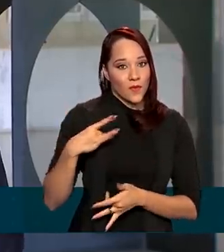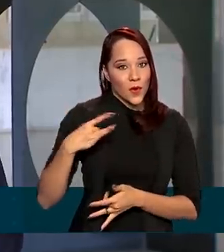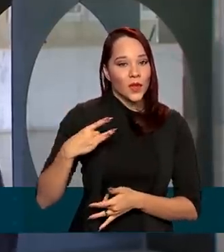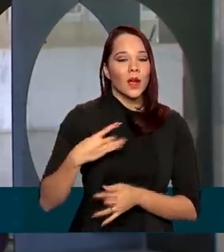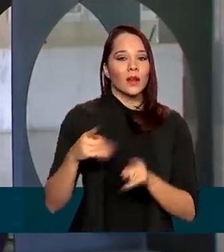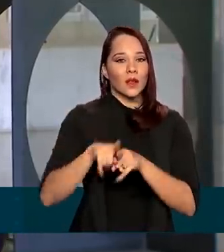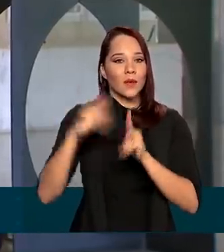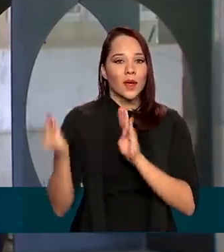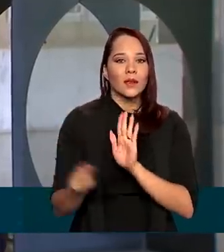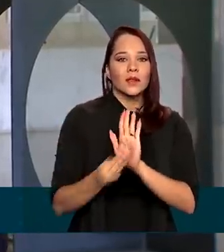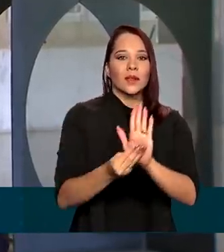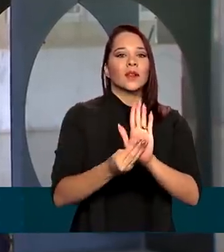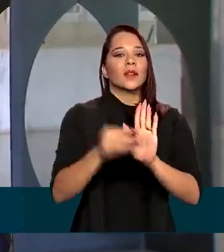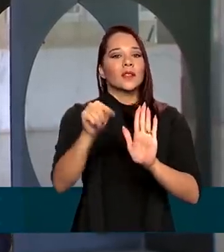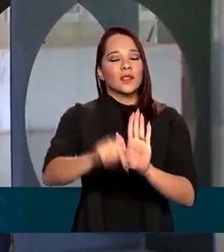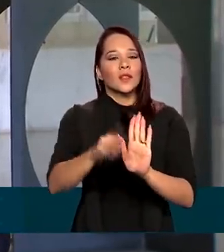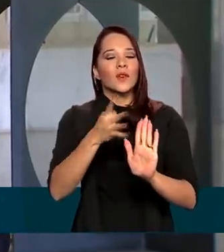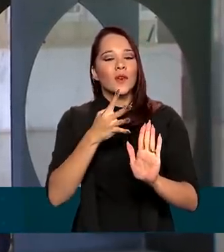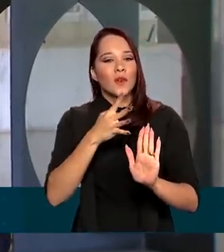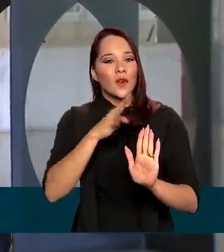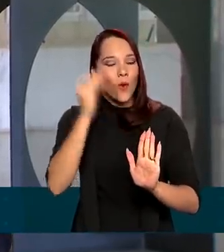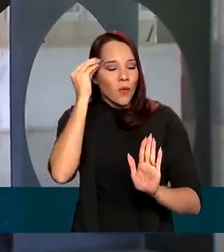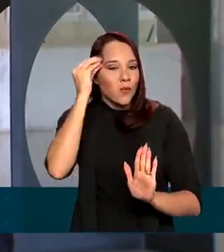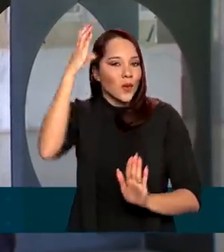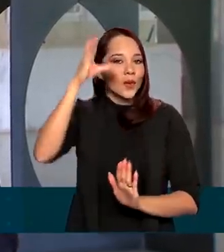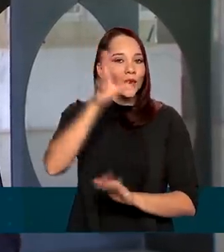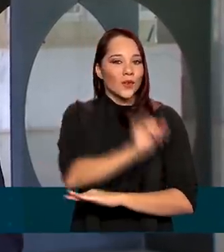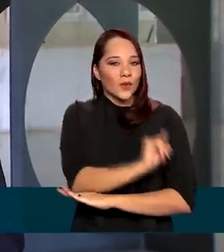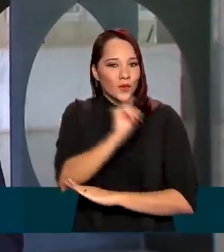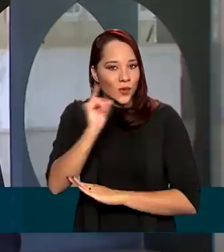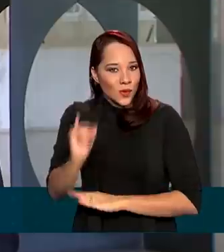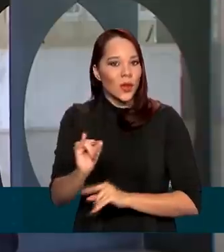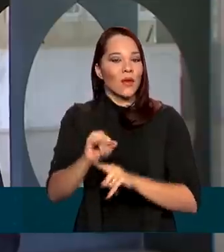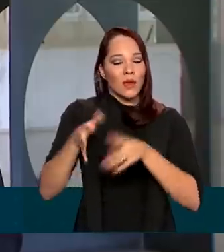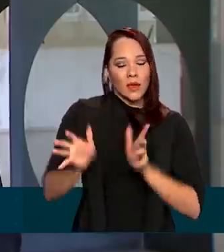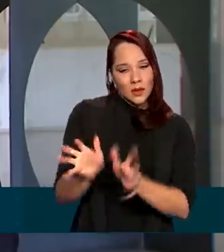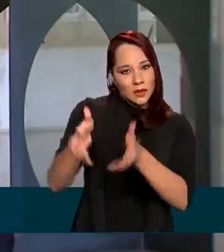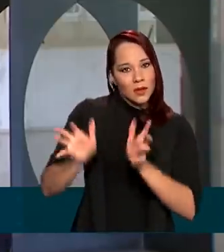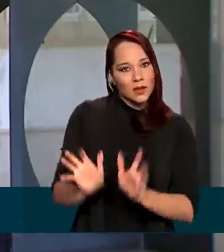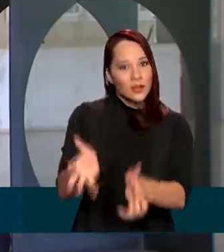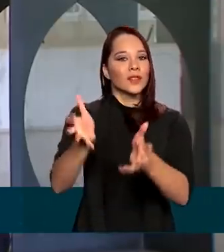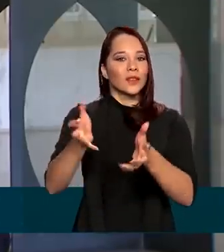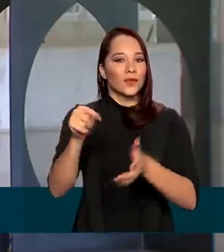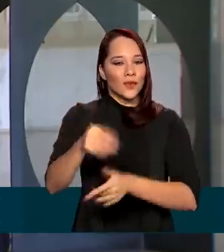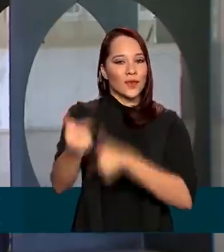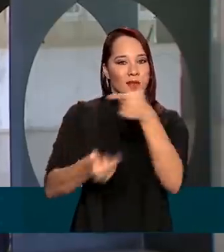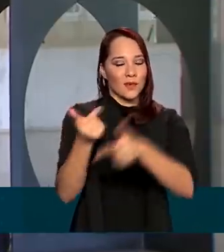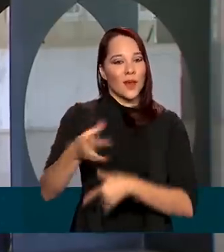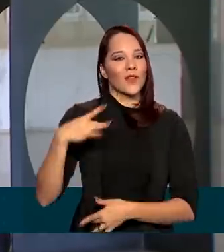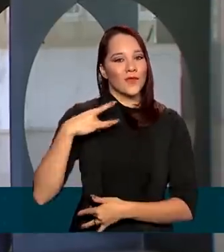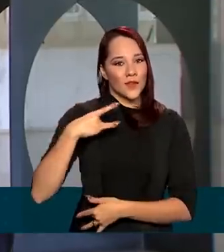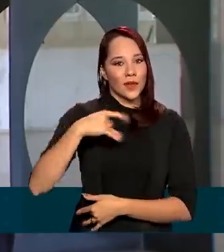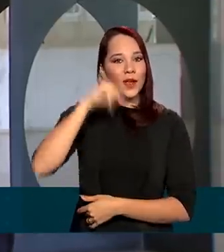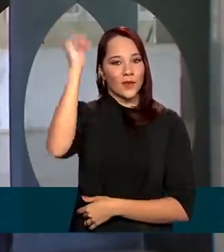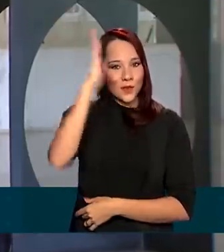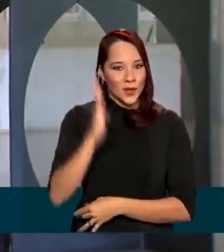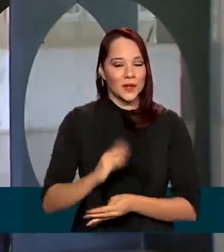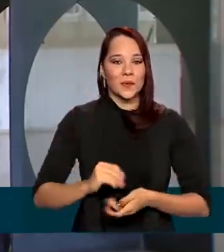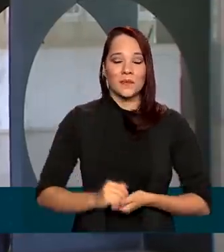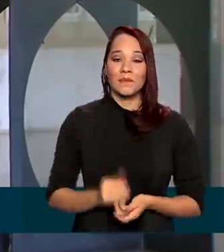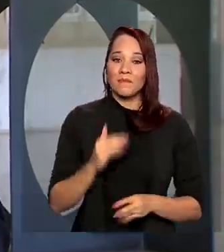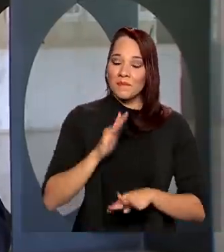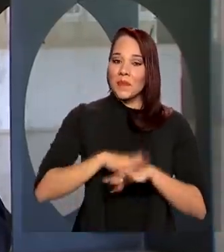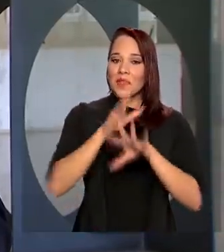selo de acreditação para o reconhecimento de instituições que incentivem e estimulem o trabalho voluntário no país. Mais